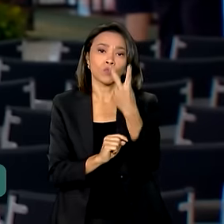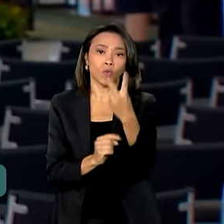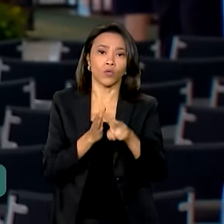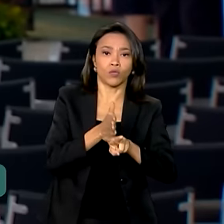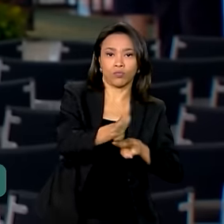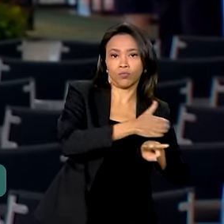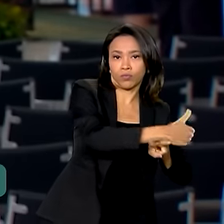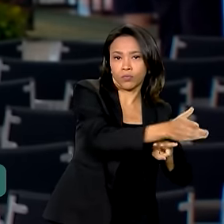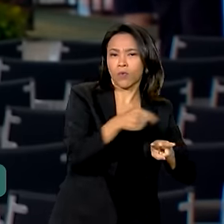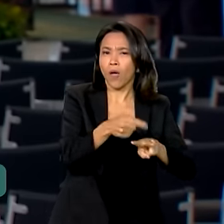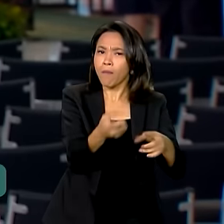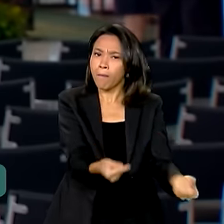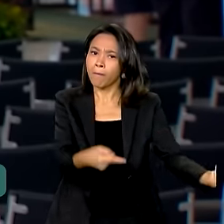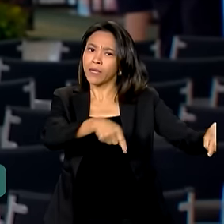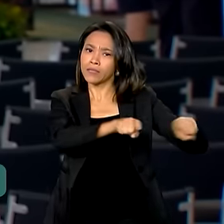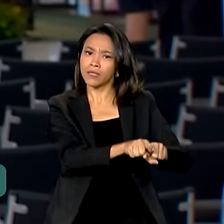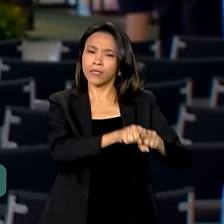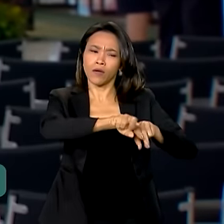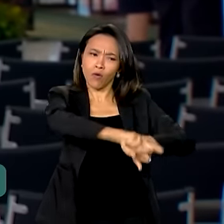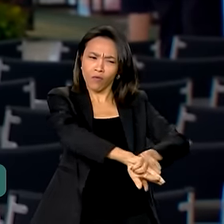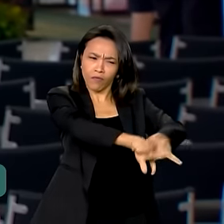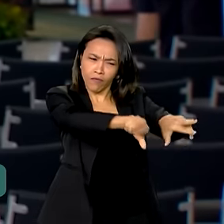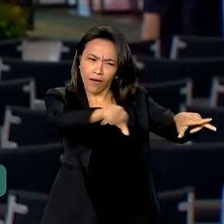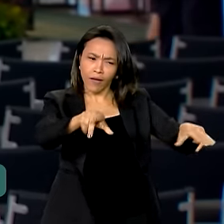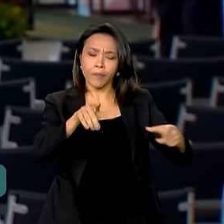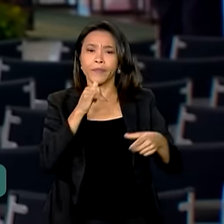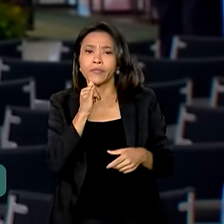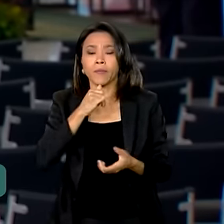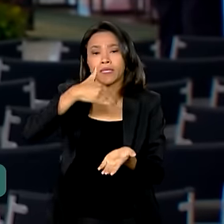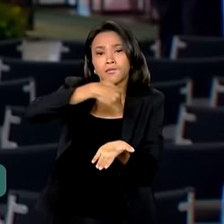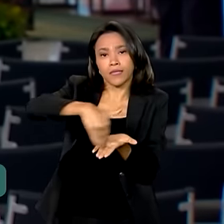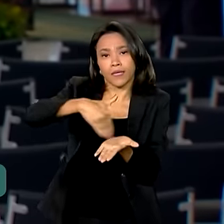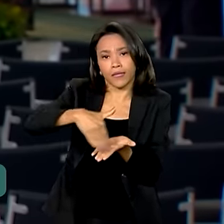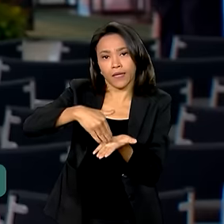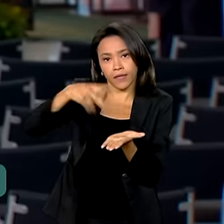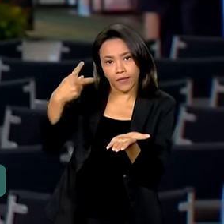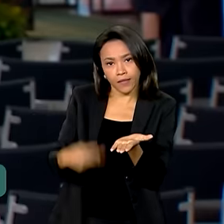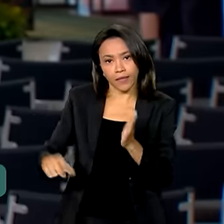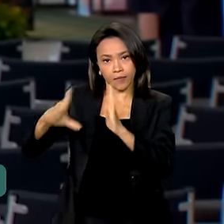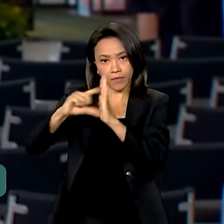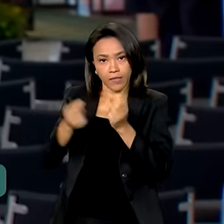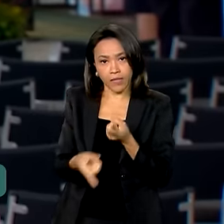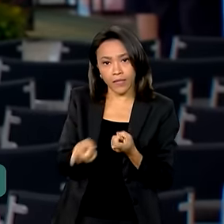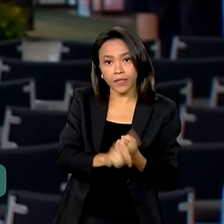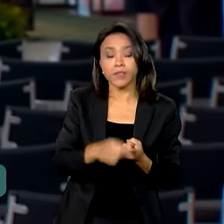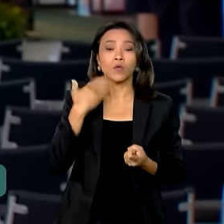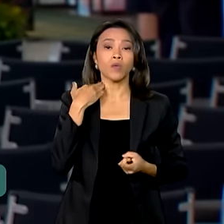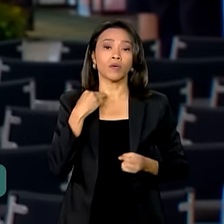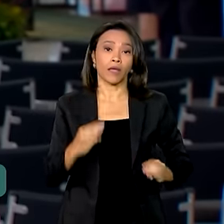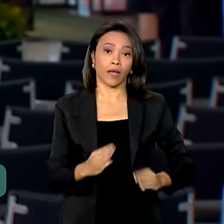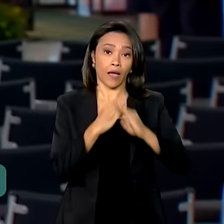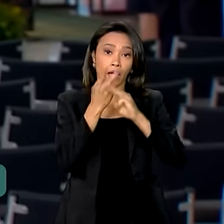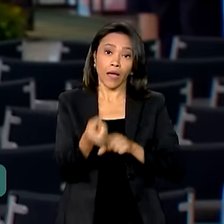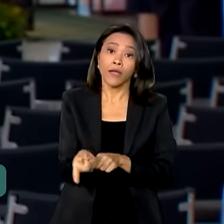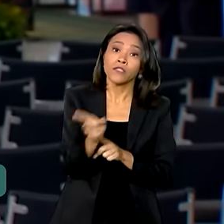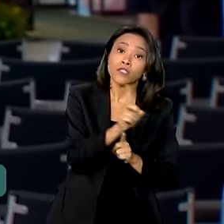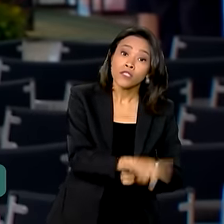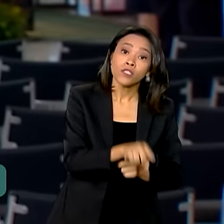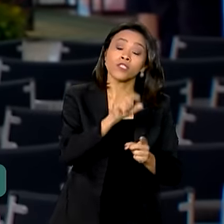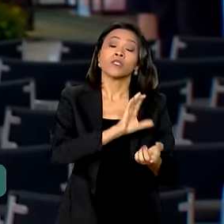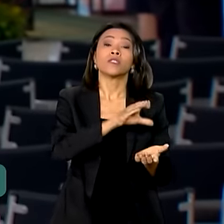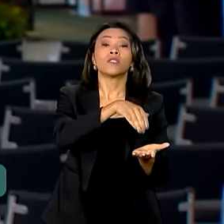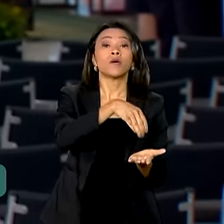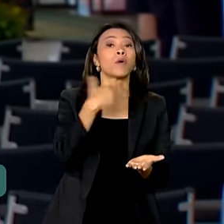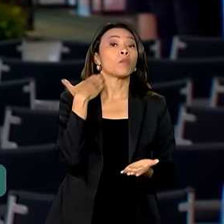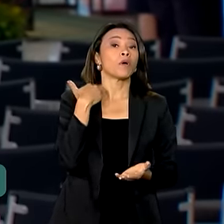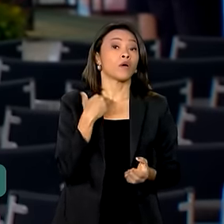Cidadã, uma parceria entre vários órgãos, como a Secretaria-Geral da Presidência, a Caixa Econômica Federal, a Fundação Banco